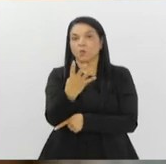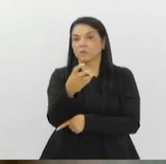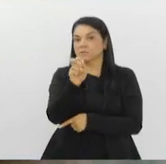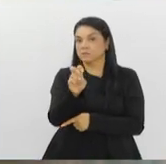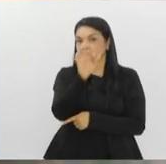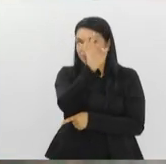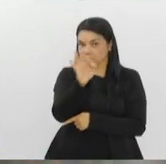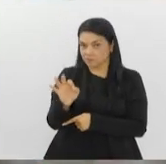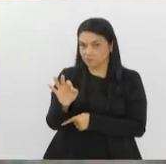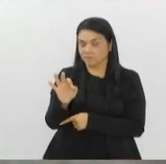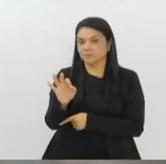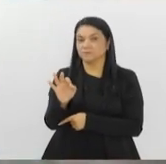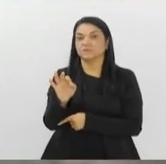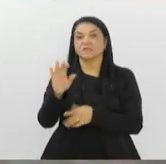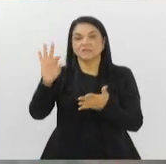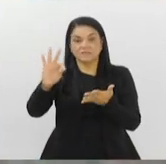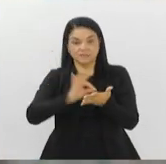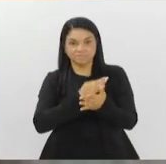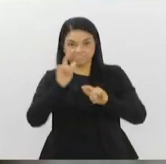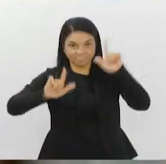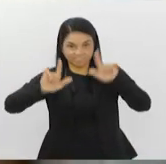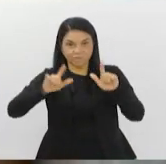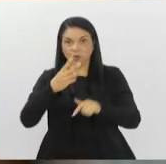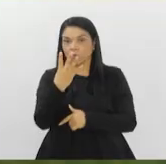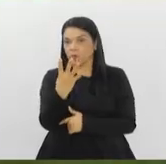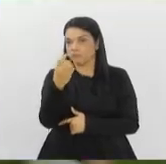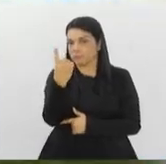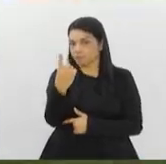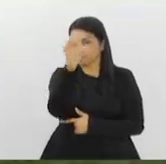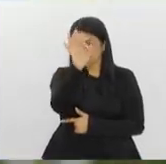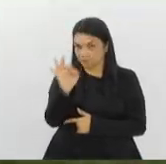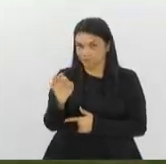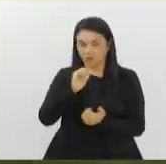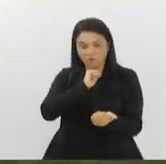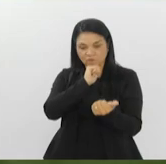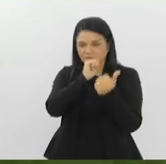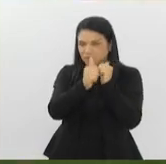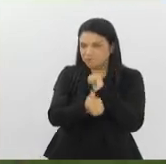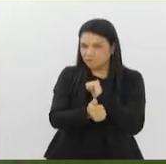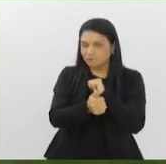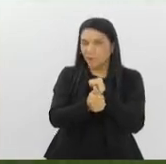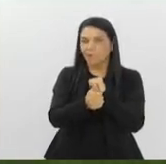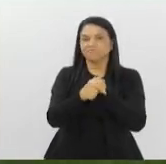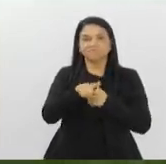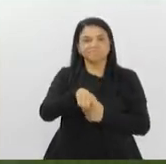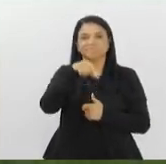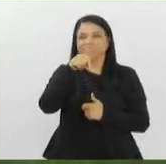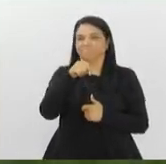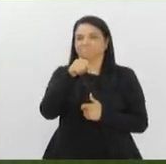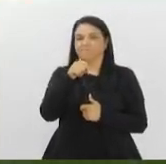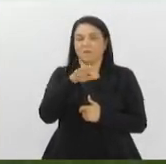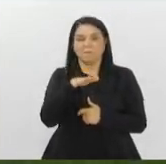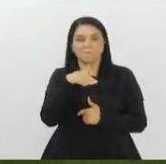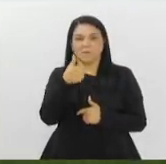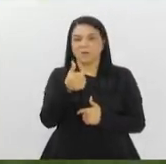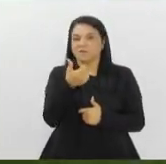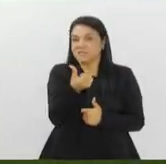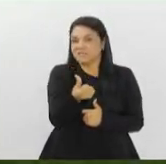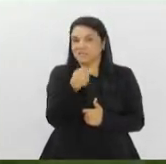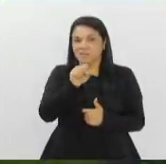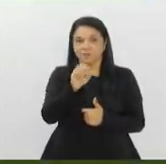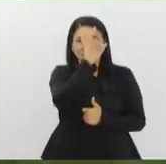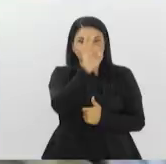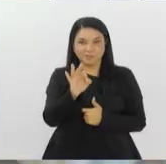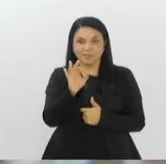preferência e a TV por assinatura, 41%. O futebol é o esporte escolhido como preferido por 68% dos